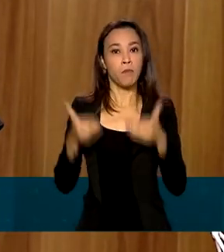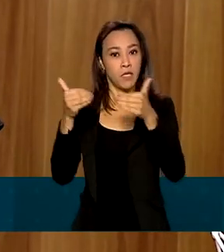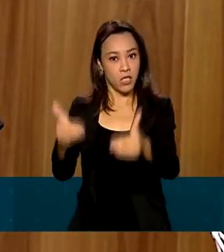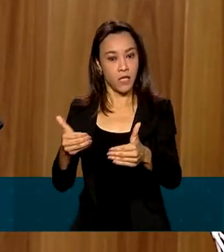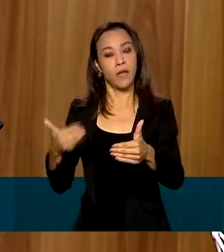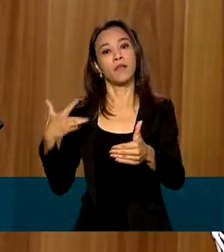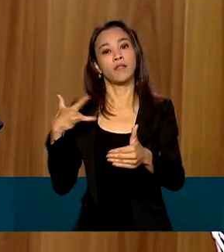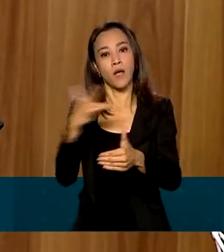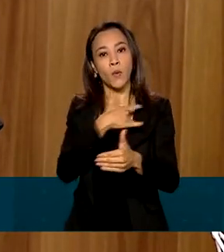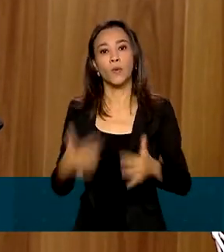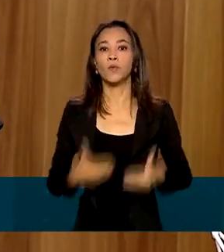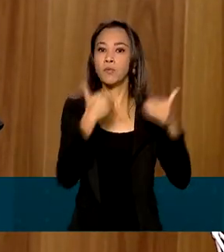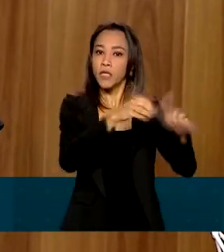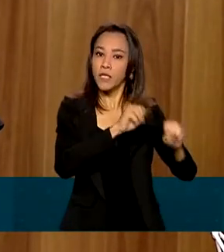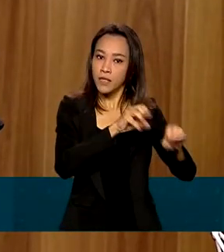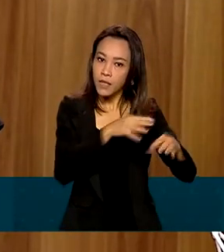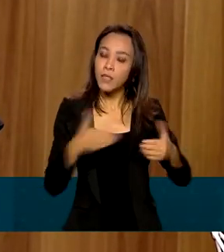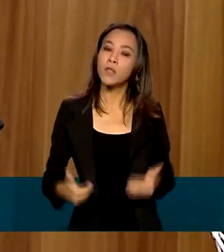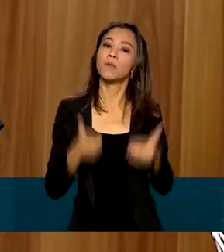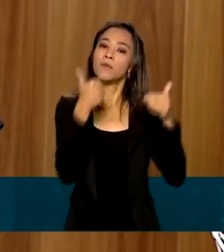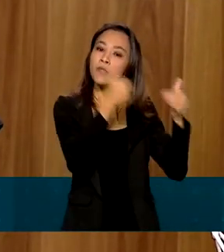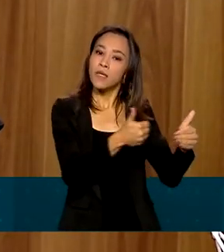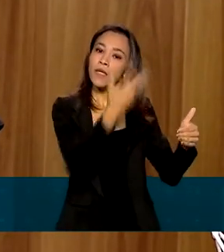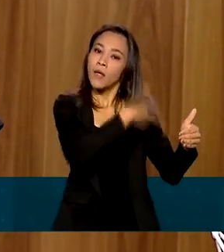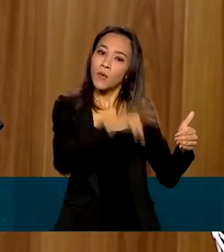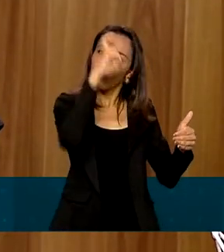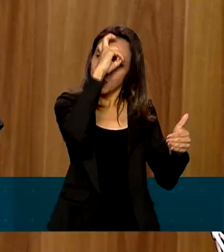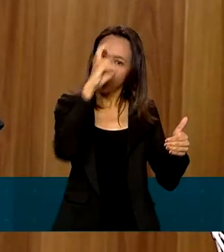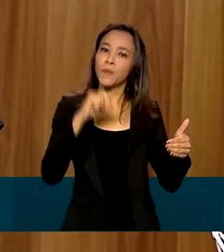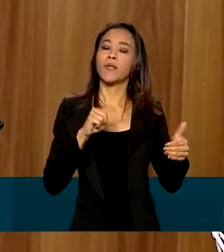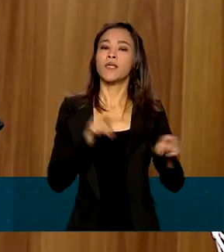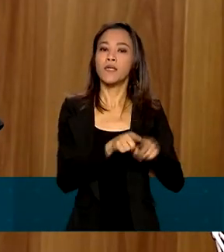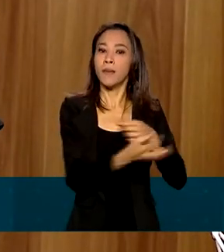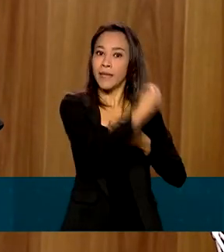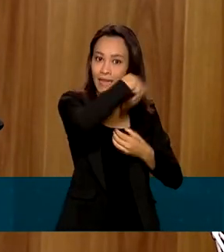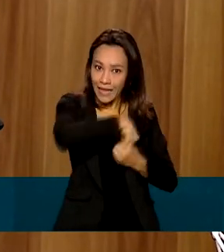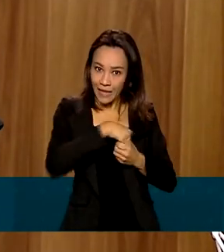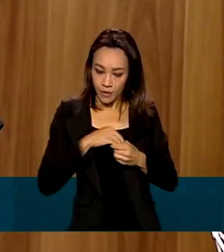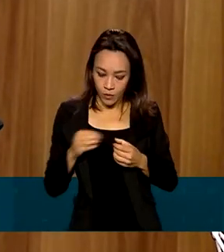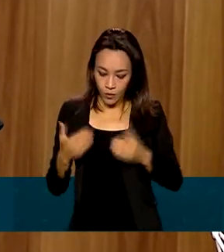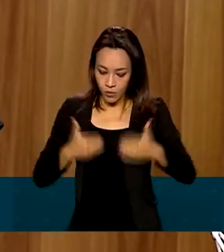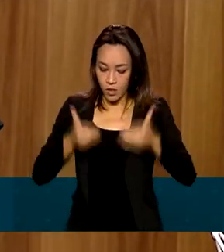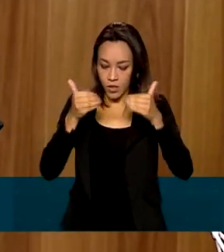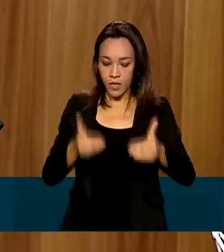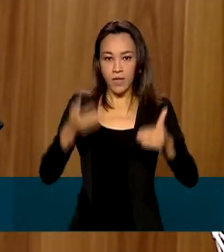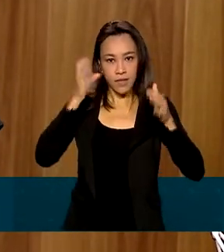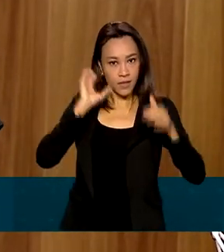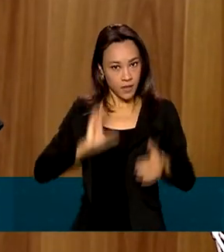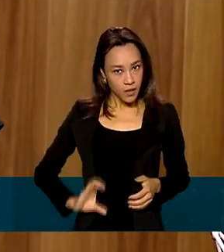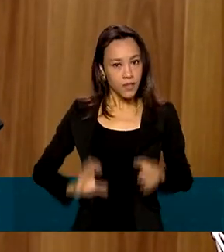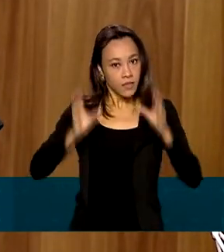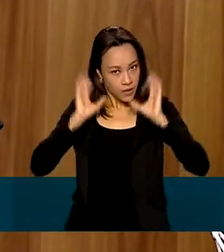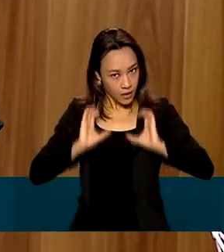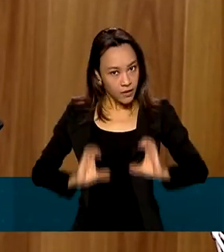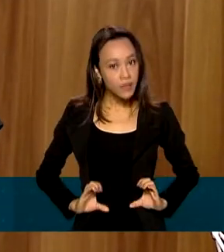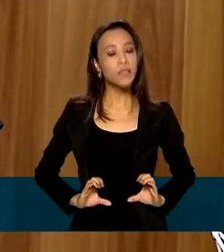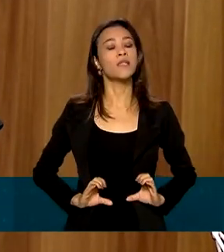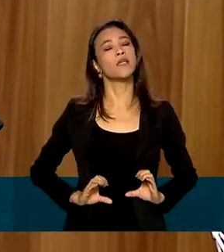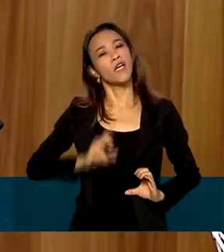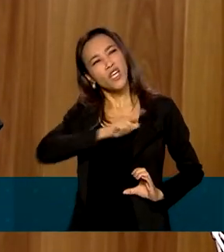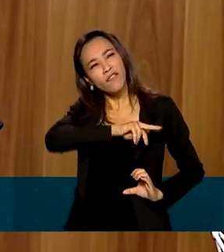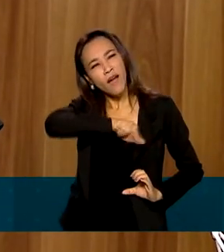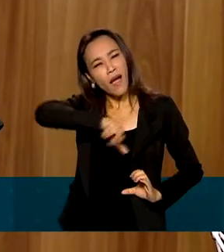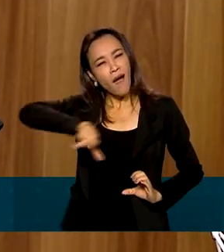da Saúde, a Secretaria Especial de Cultura, no Ministério da Cidadania, a Secretaria Nacional de Assistência Social e outras